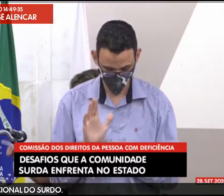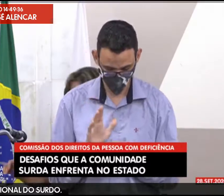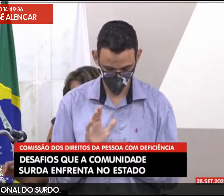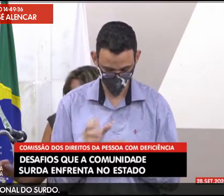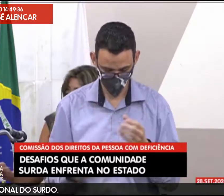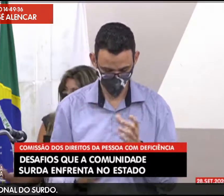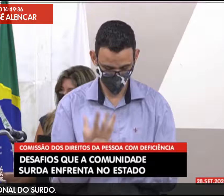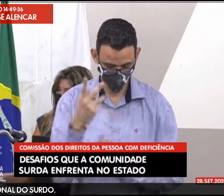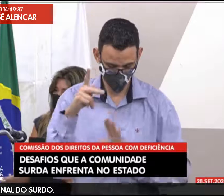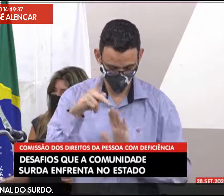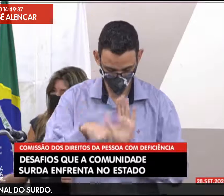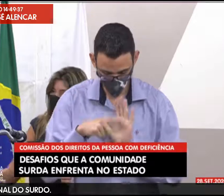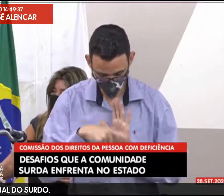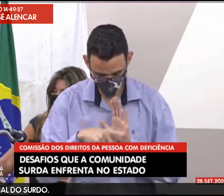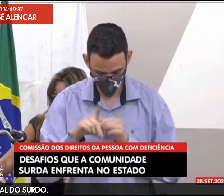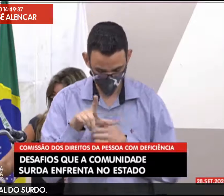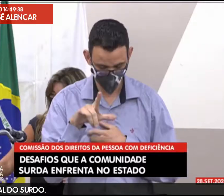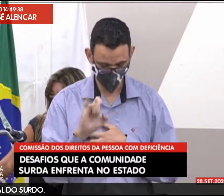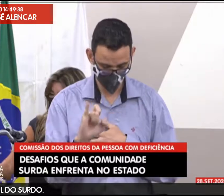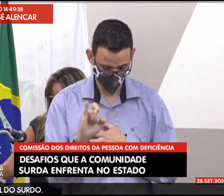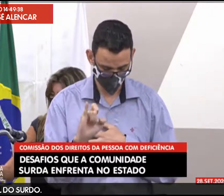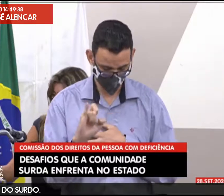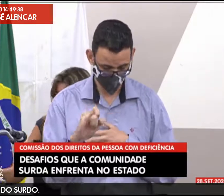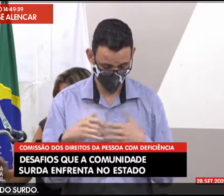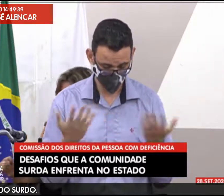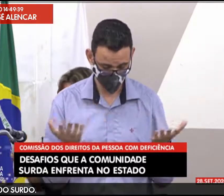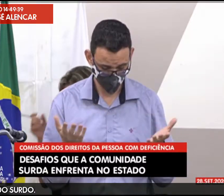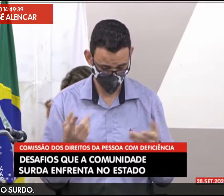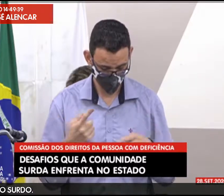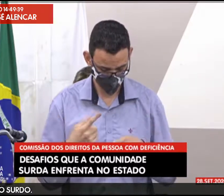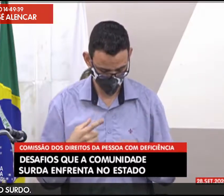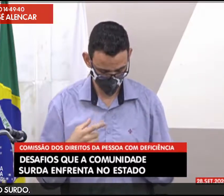esse apoio para a escola bilingue, o projeto de lei.